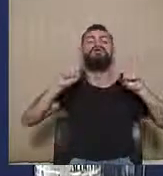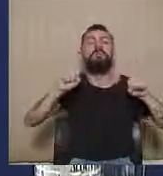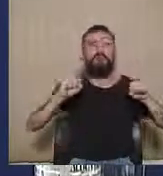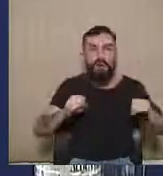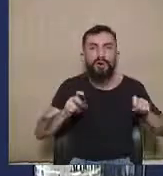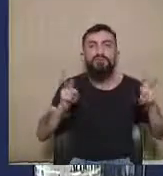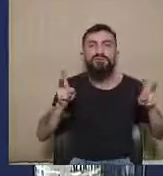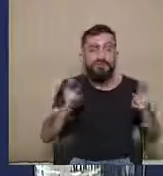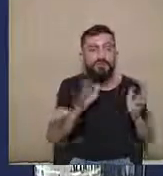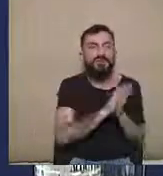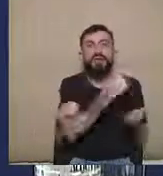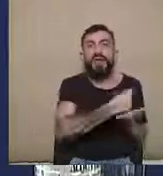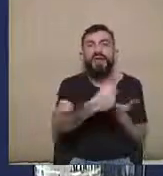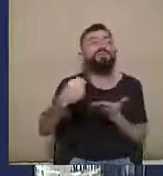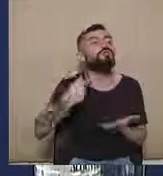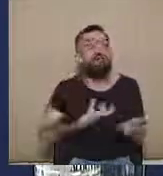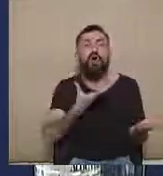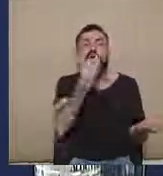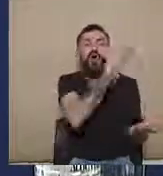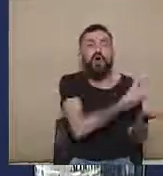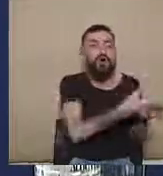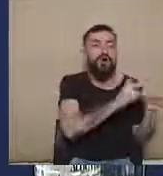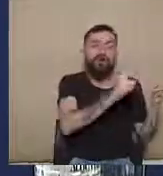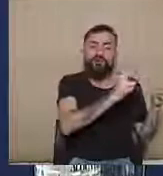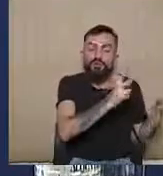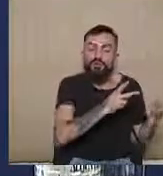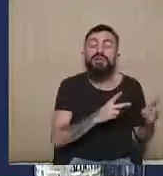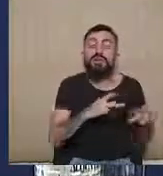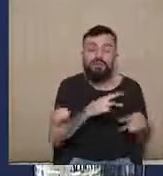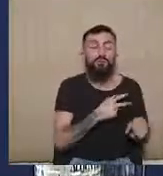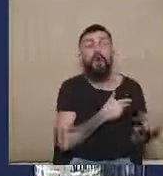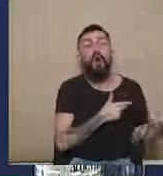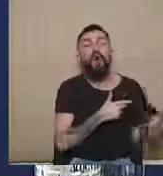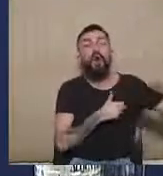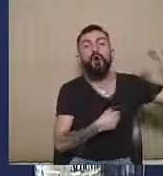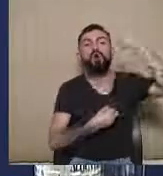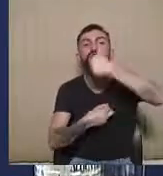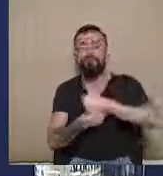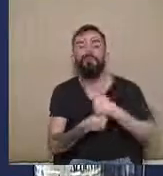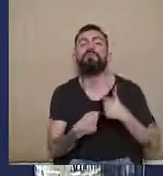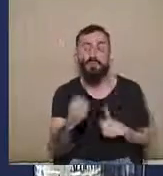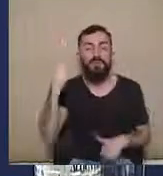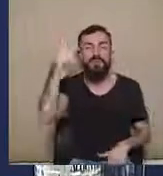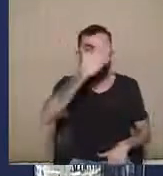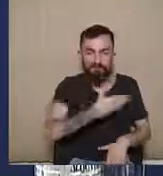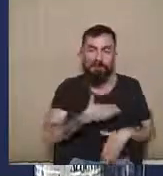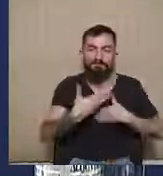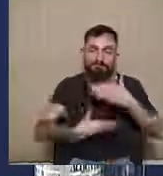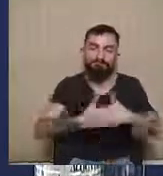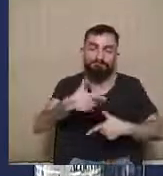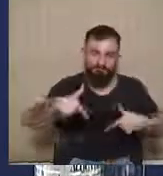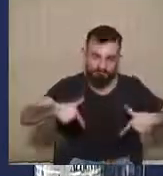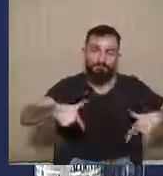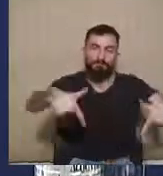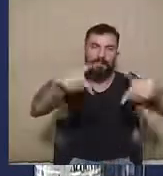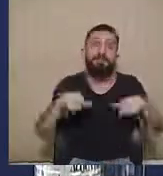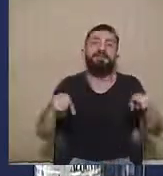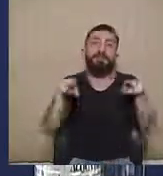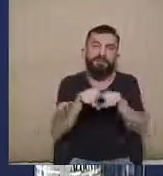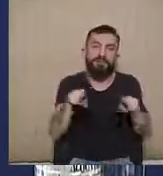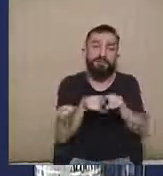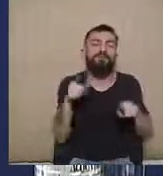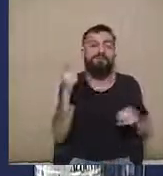procurações em cartório, facilitando com isso a comprovação da sua capacidade postulatória, e favorecendo a evolução, melhor,